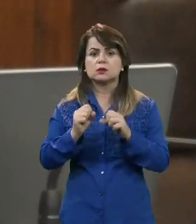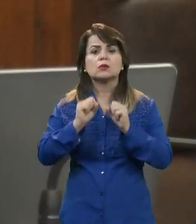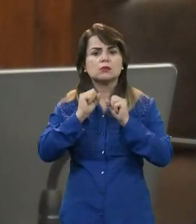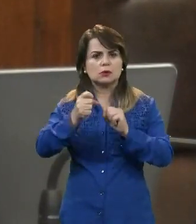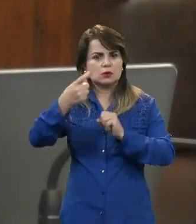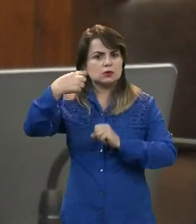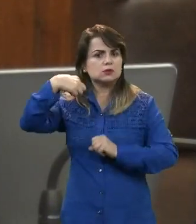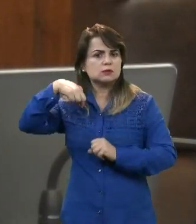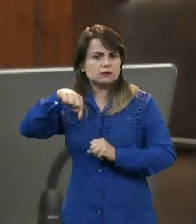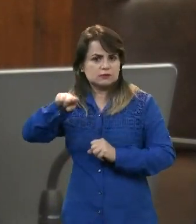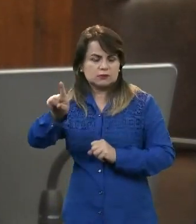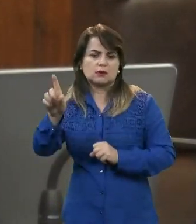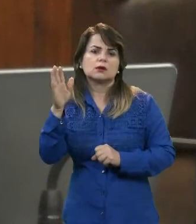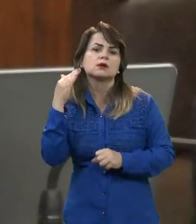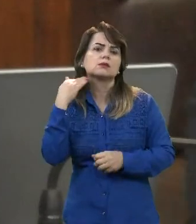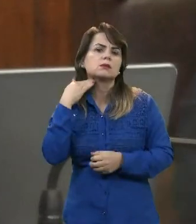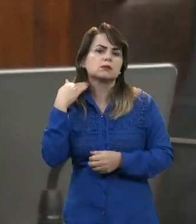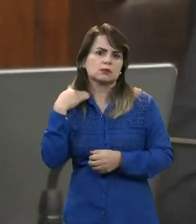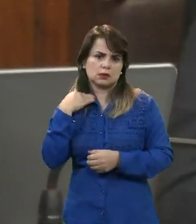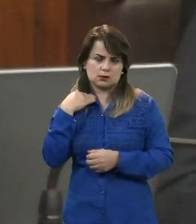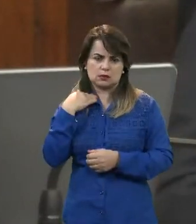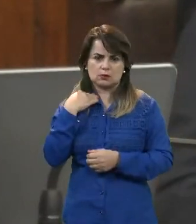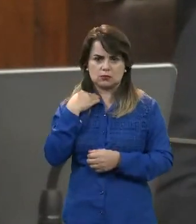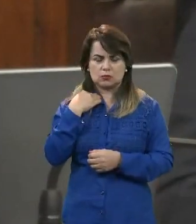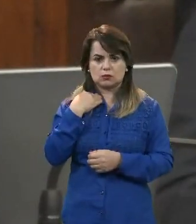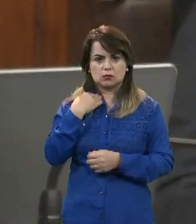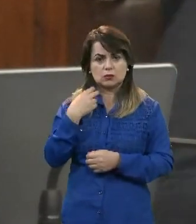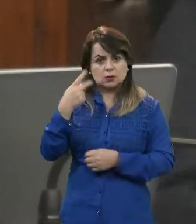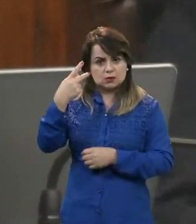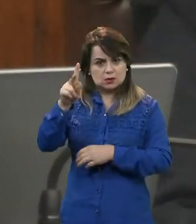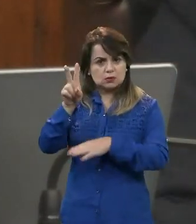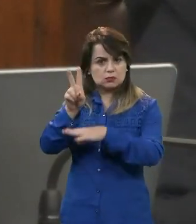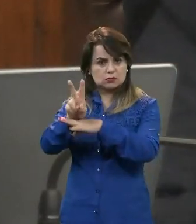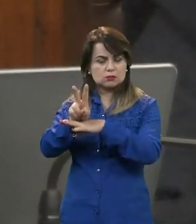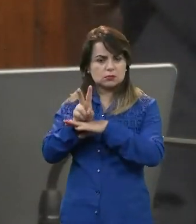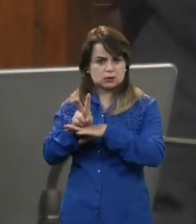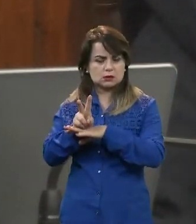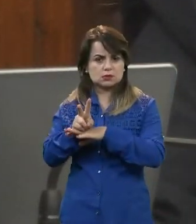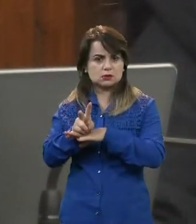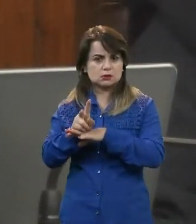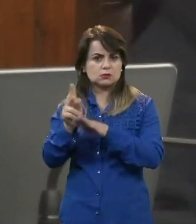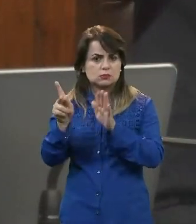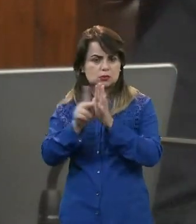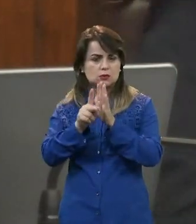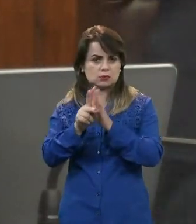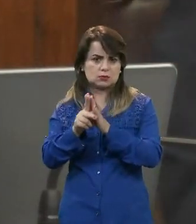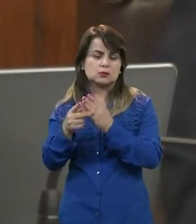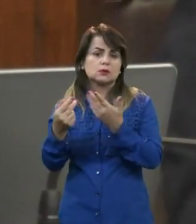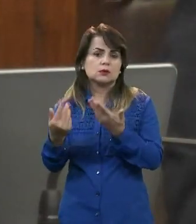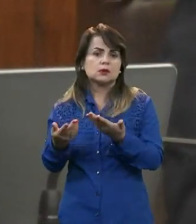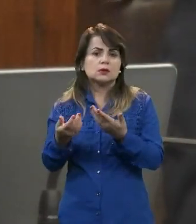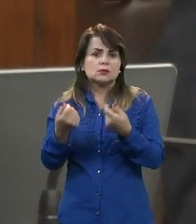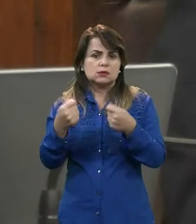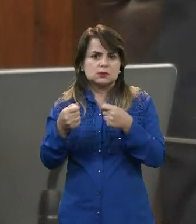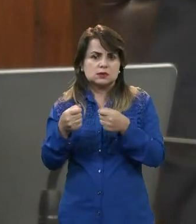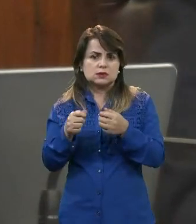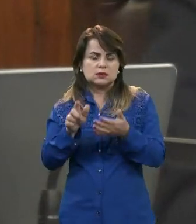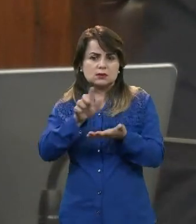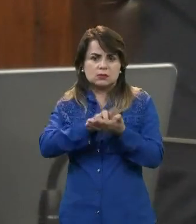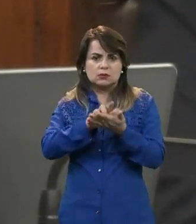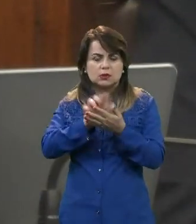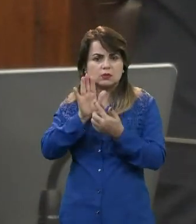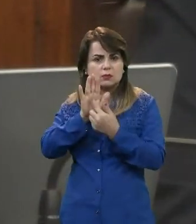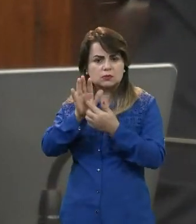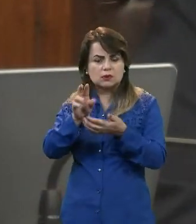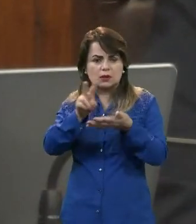bancário que vocês tenham consignado, e analisem o caso de vocês, se essa